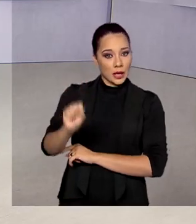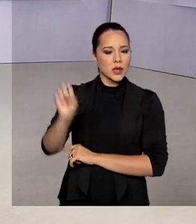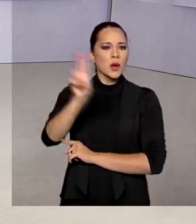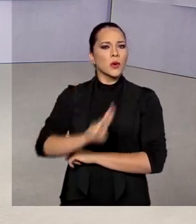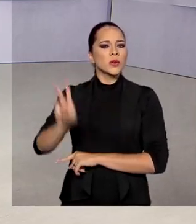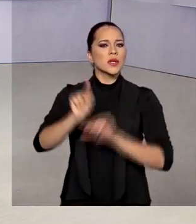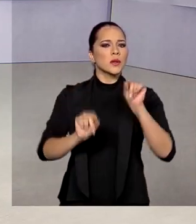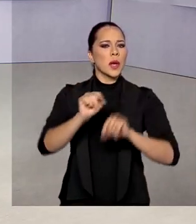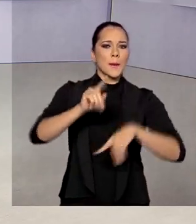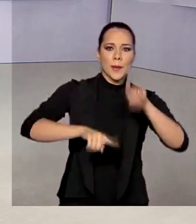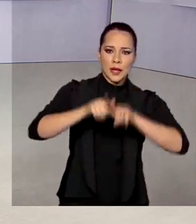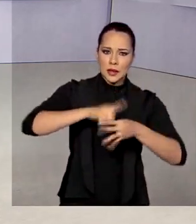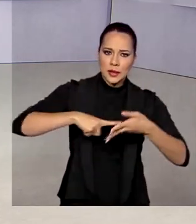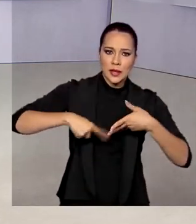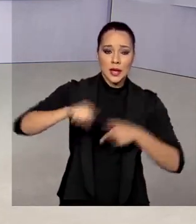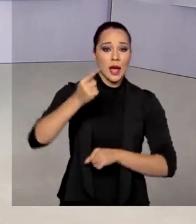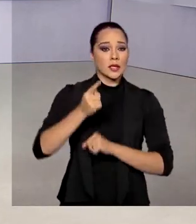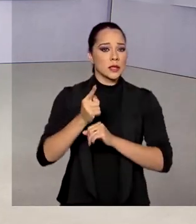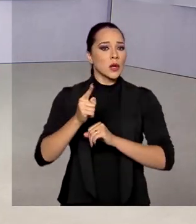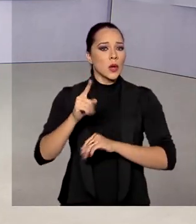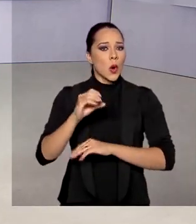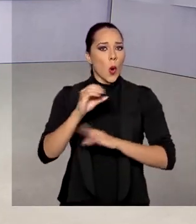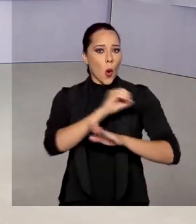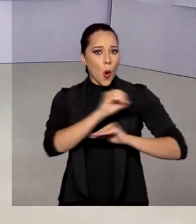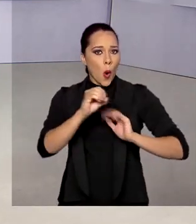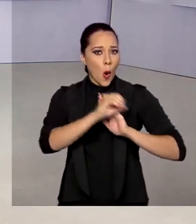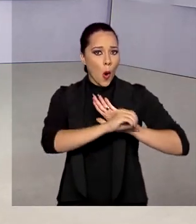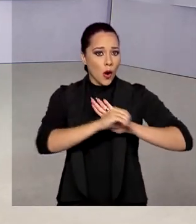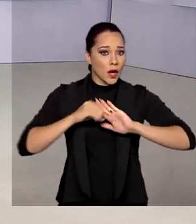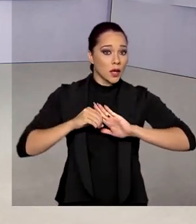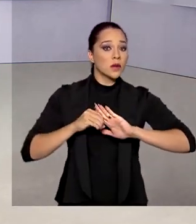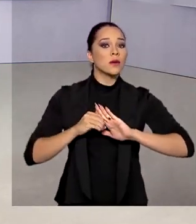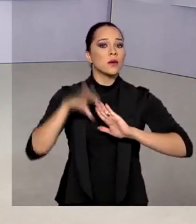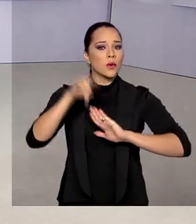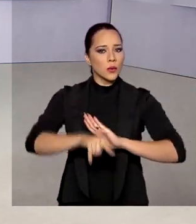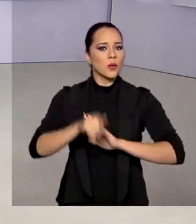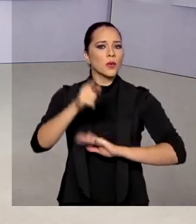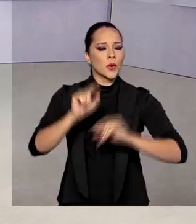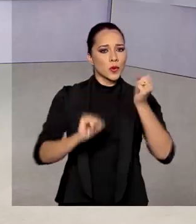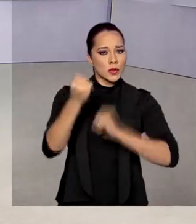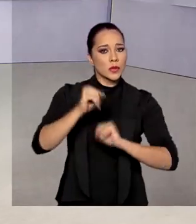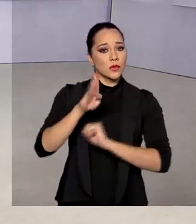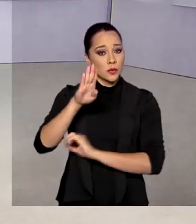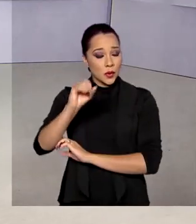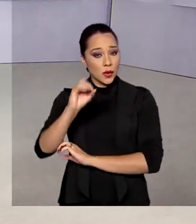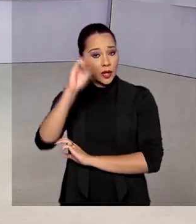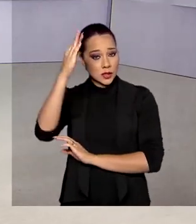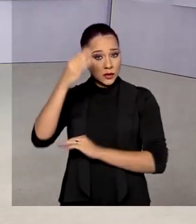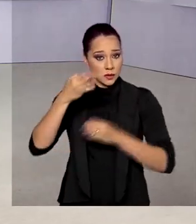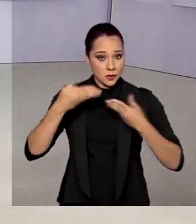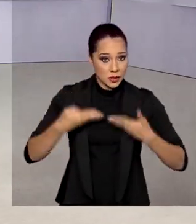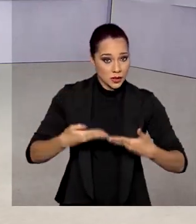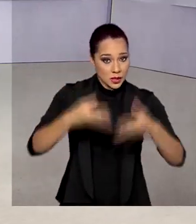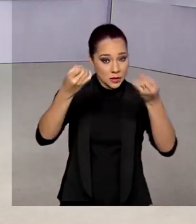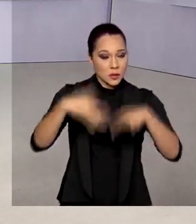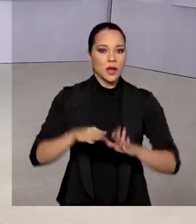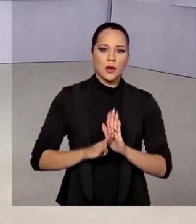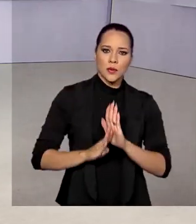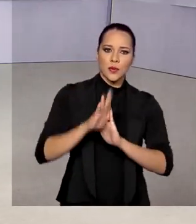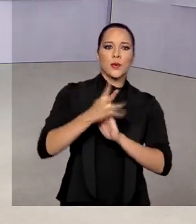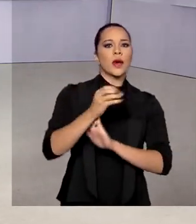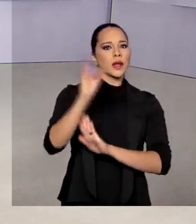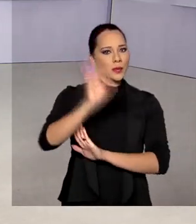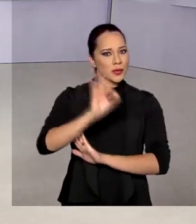partir de materiais orgânicos. A produção de biogás no Brasil, segundo o Ministério de Minas e Energia, cresce a uma taxa de 40